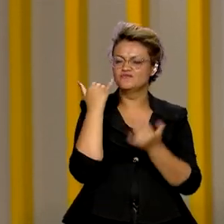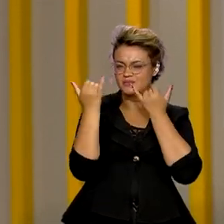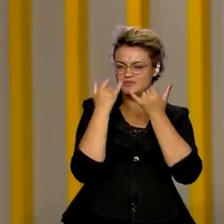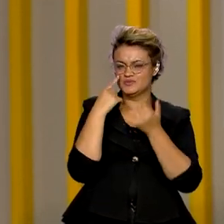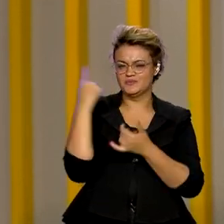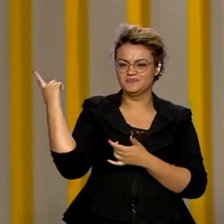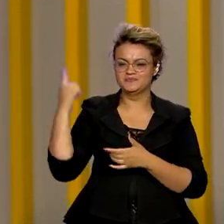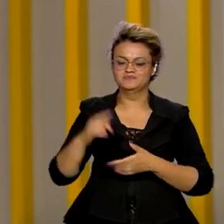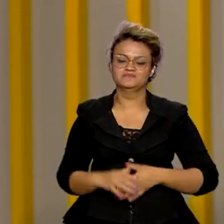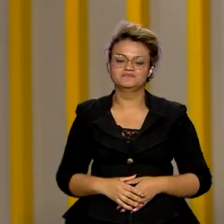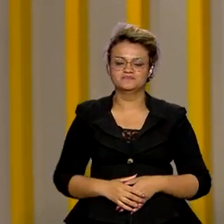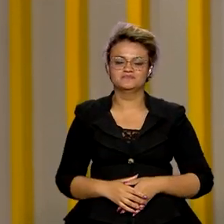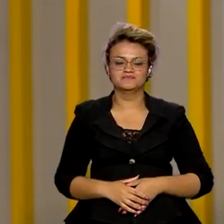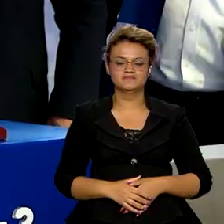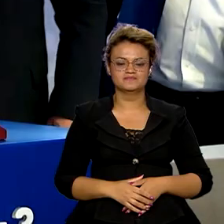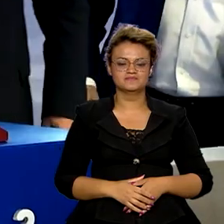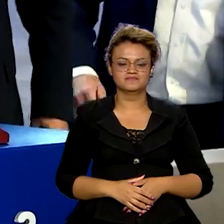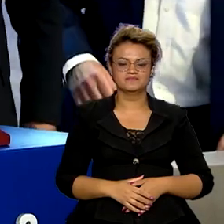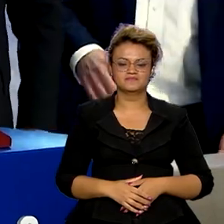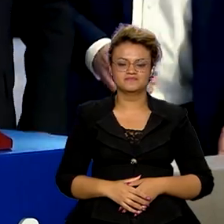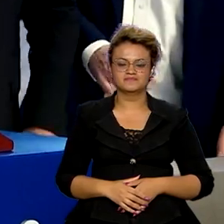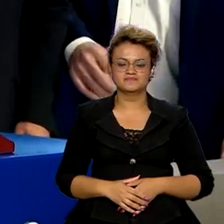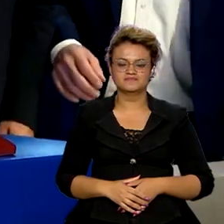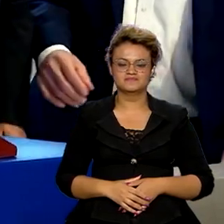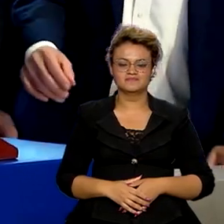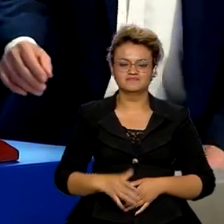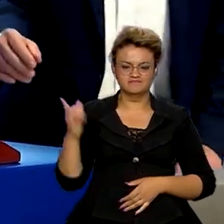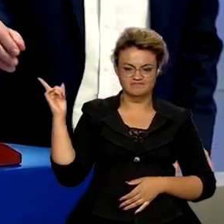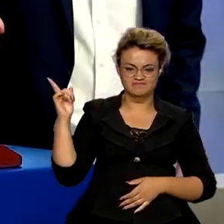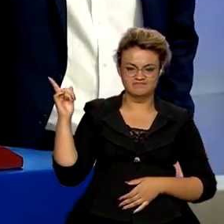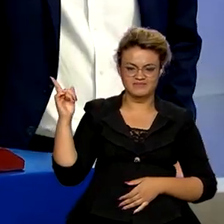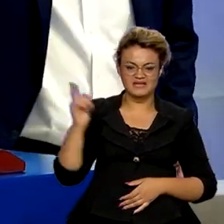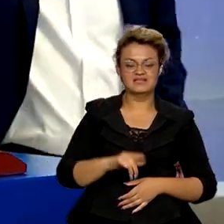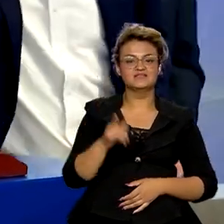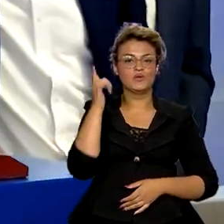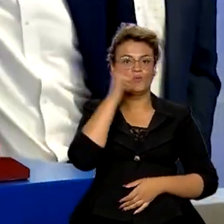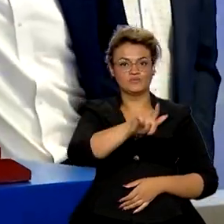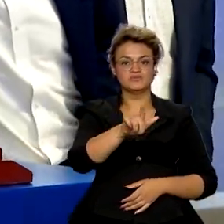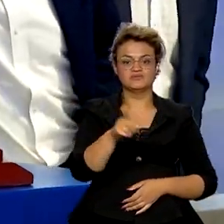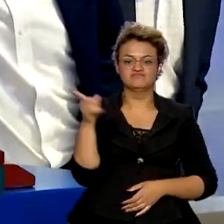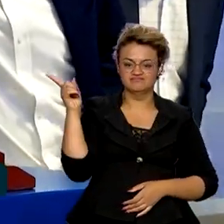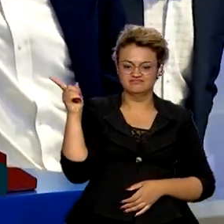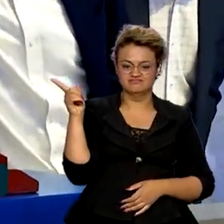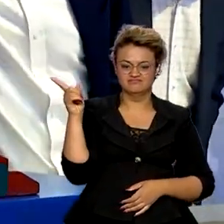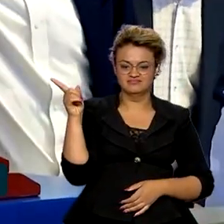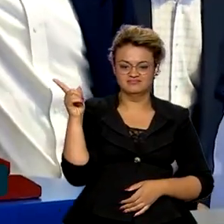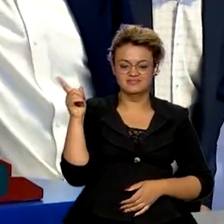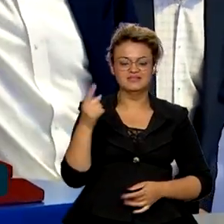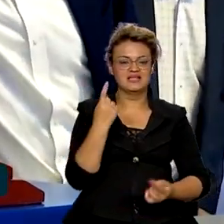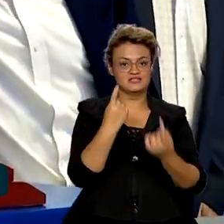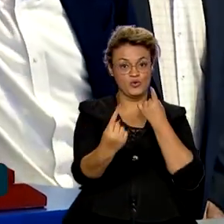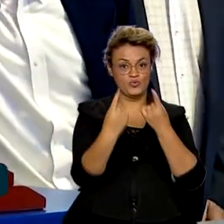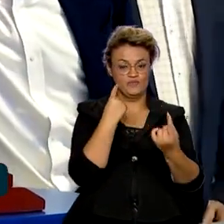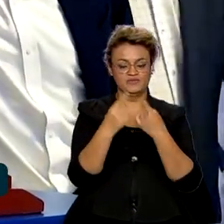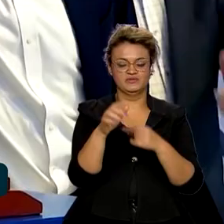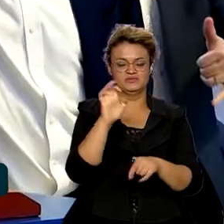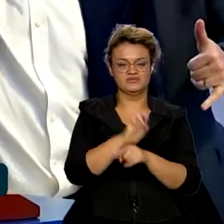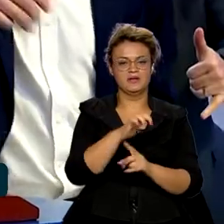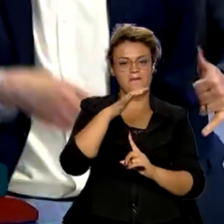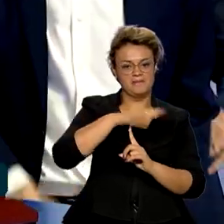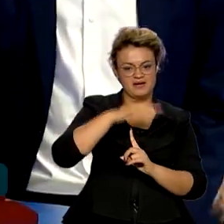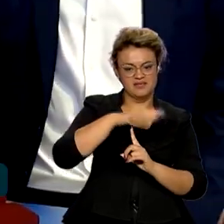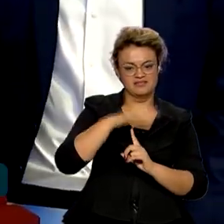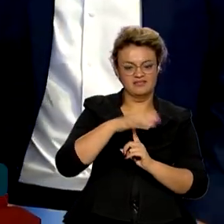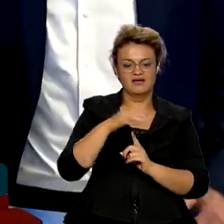na reportagem de Sara Kines. O consórcio vencedor do lote 1 das rodovias integradas do Paraná é a